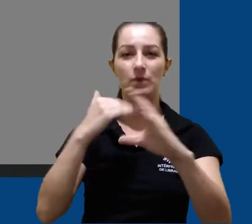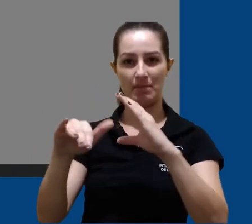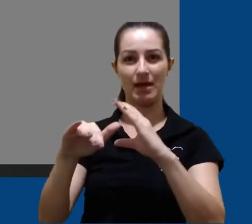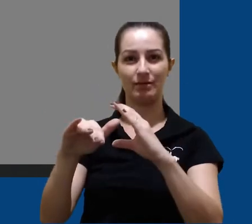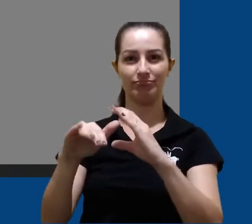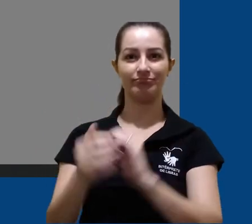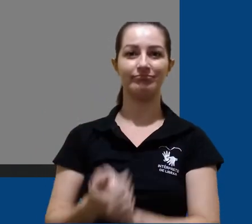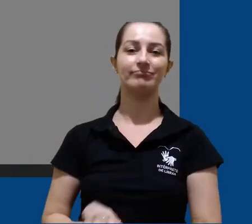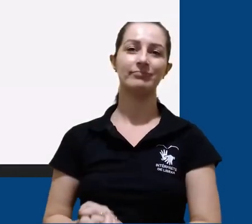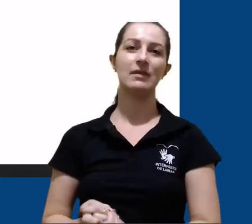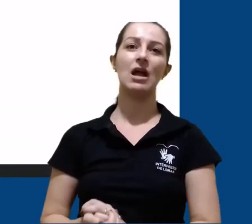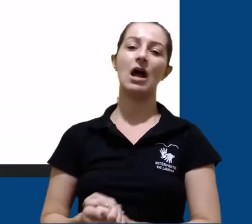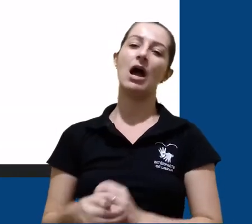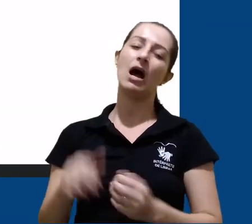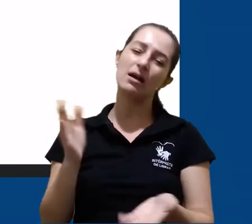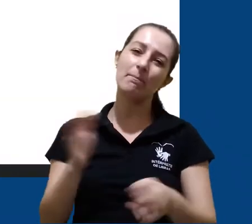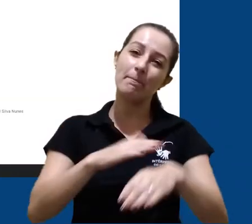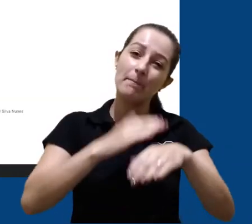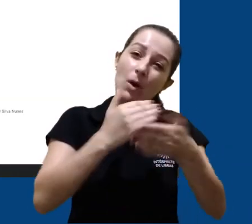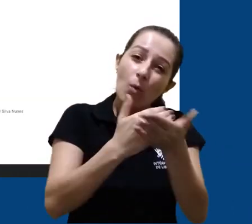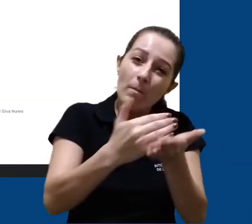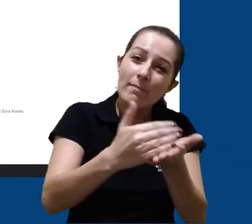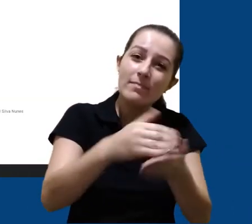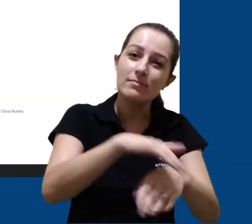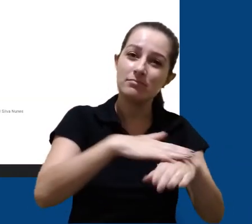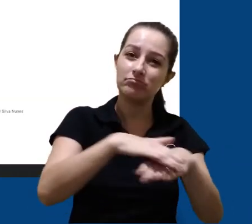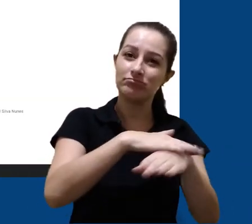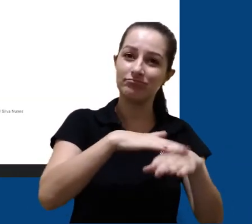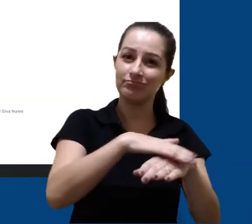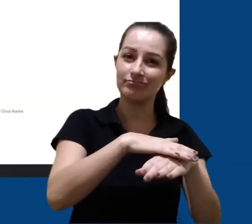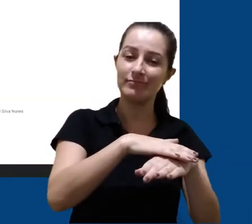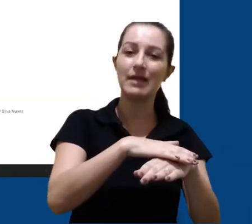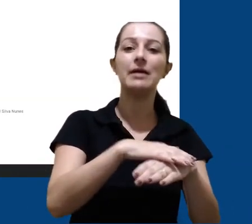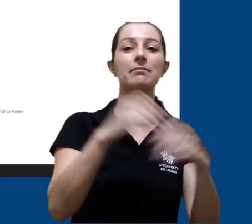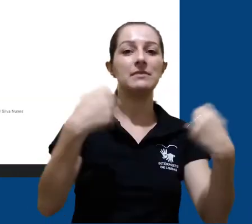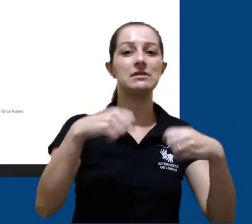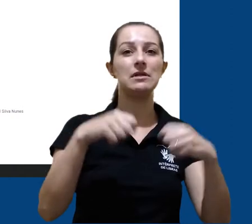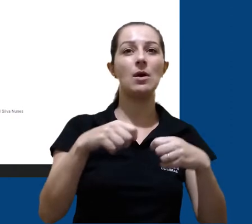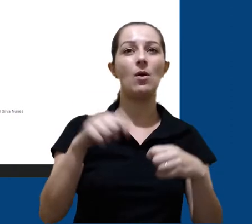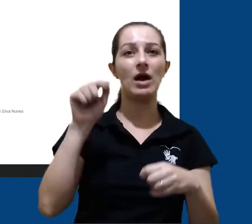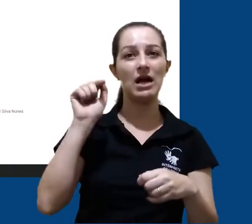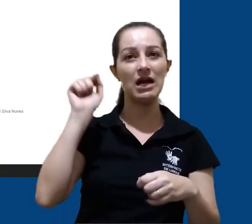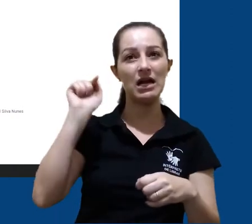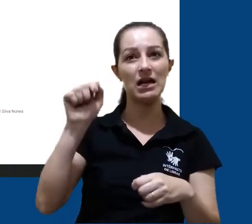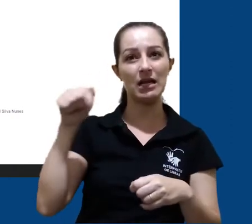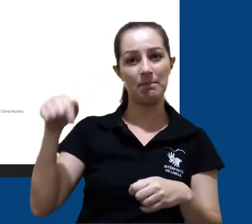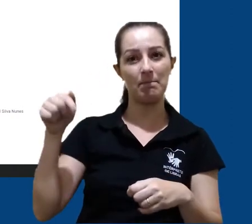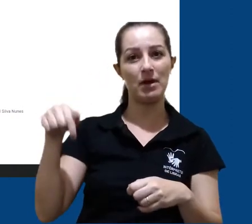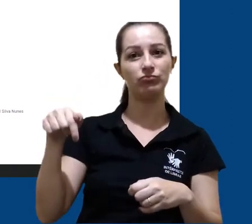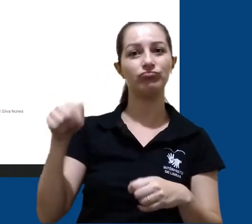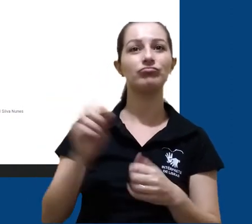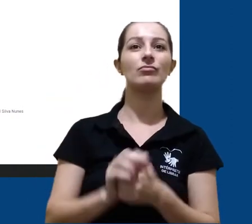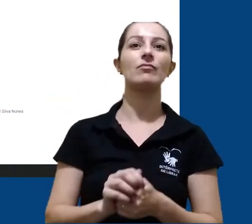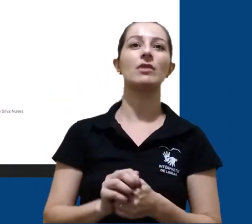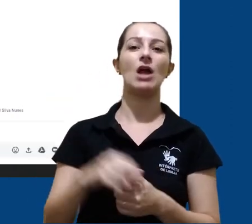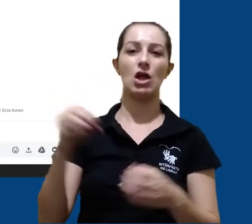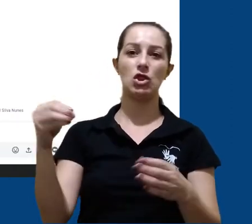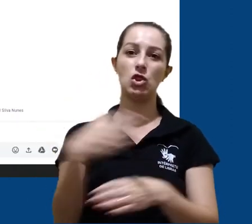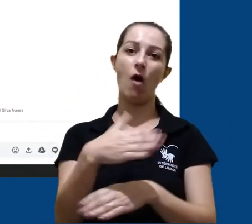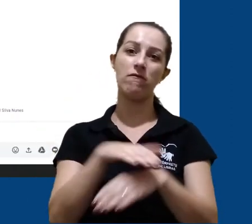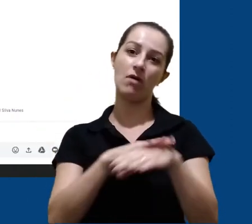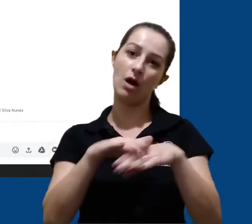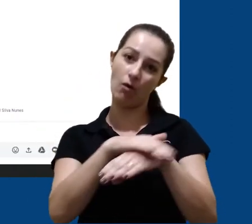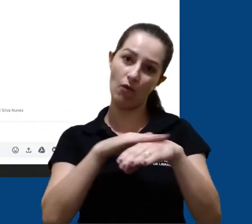Para começar uma conversa na nossa sala, clicamos no botão que está na parte inferior, nova conversa.